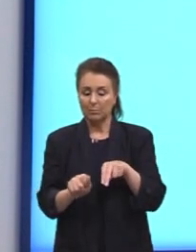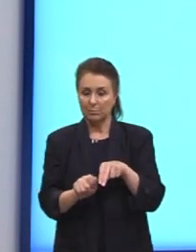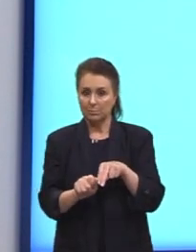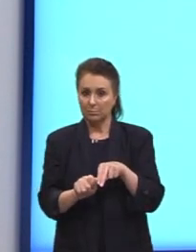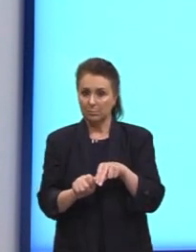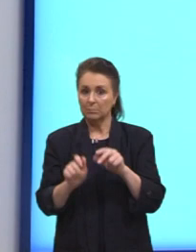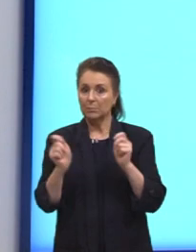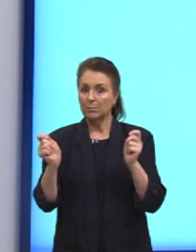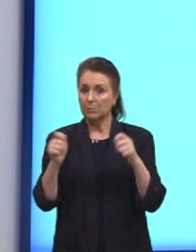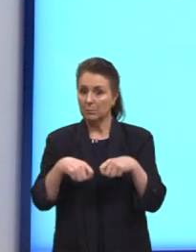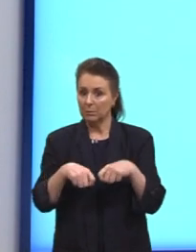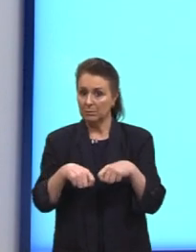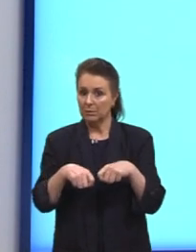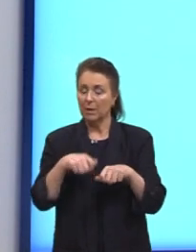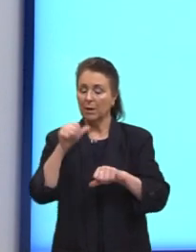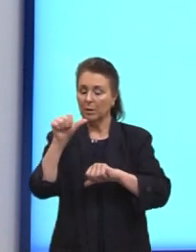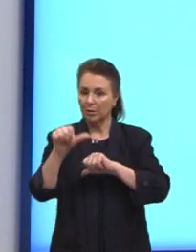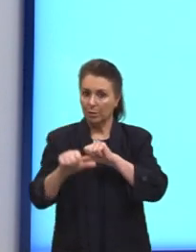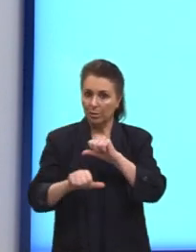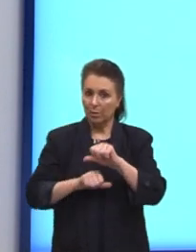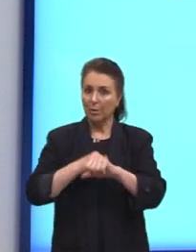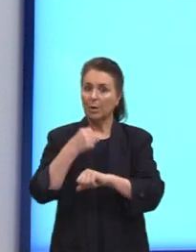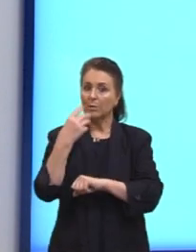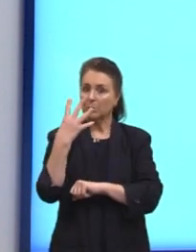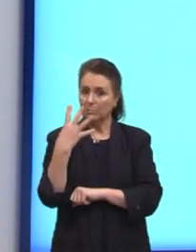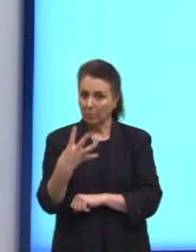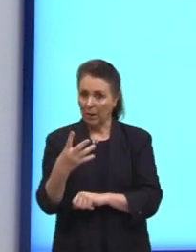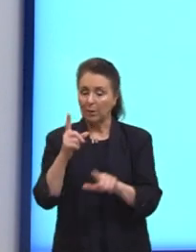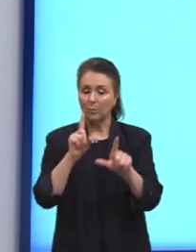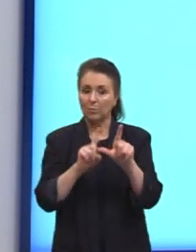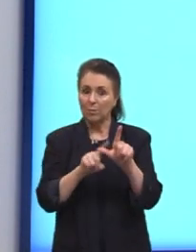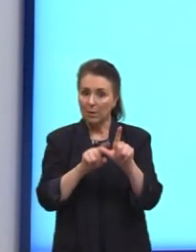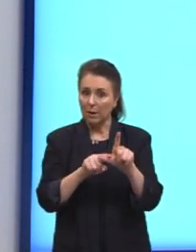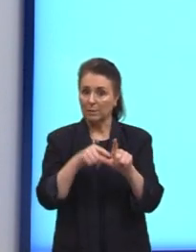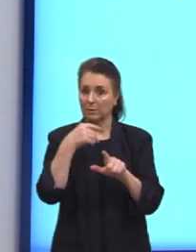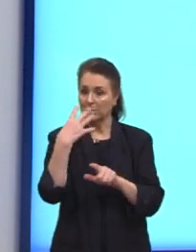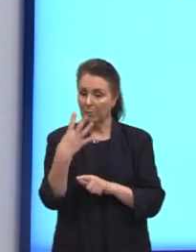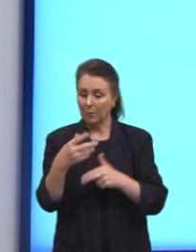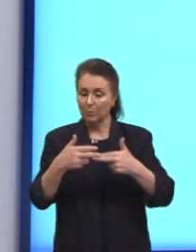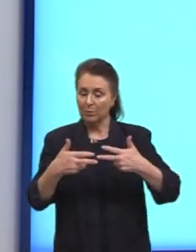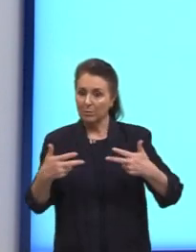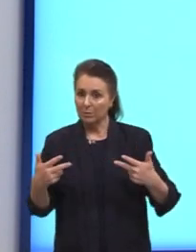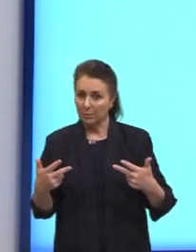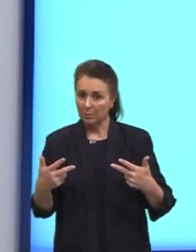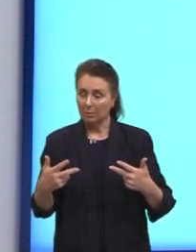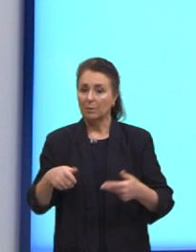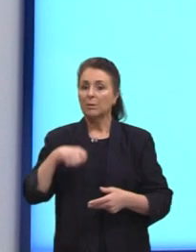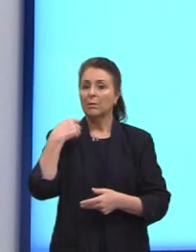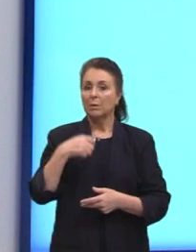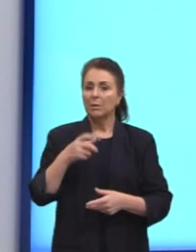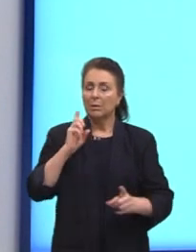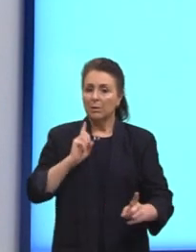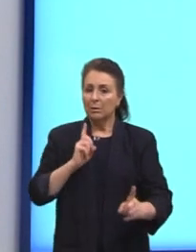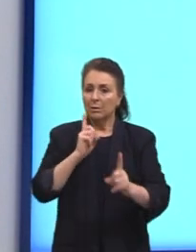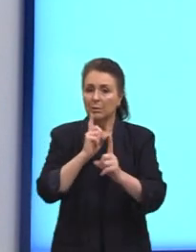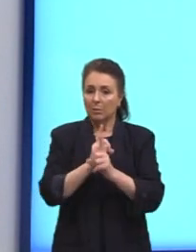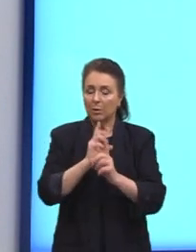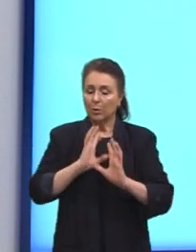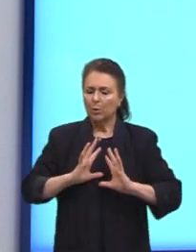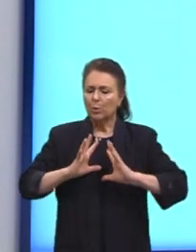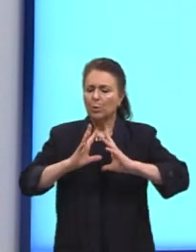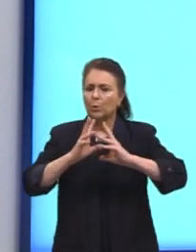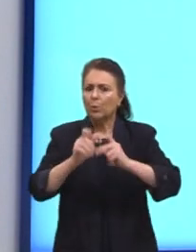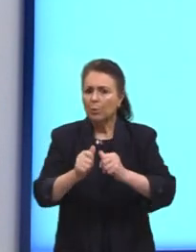vai ser a permutação desses quatro elementos. Aqui, nós não precisamos descobrir todas